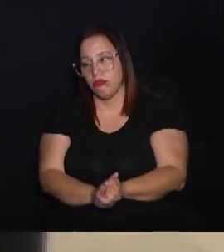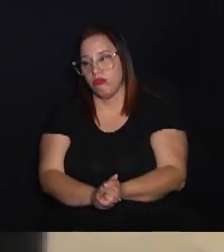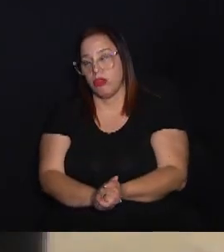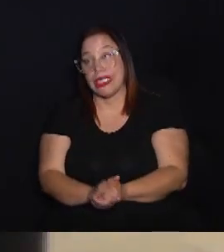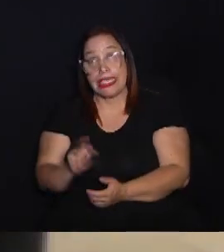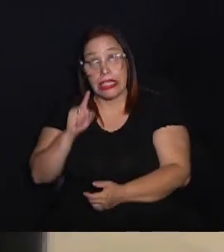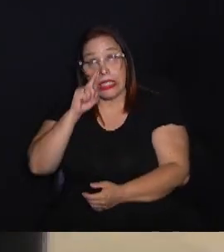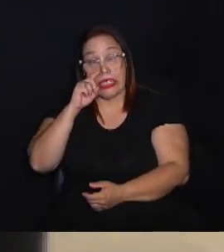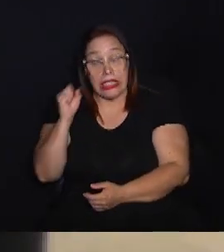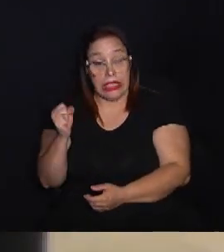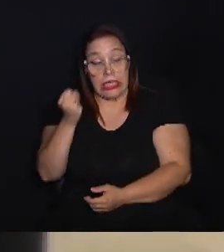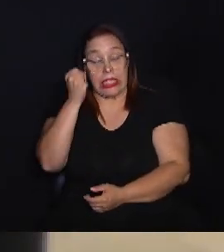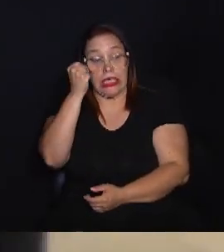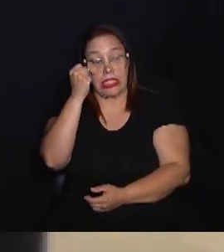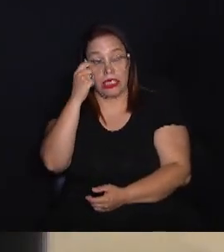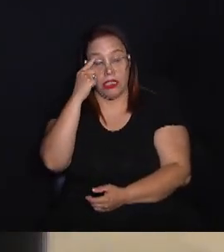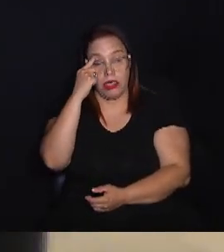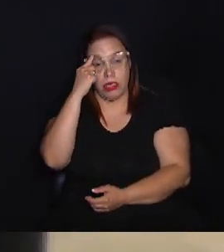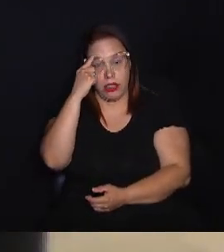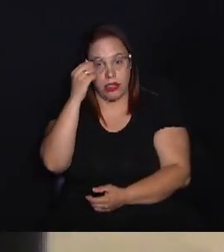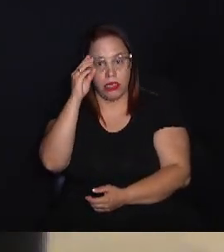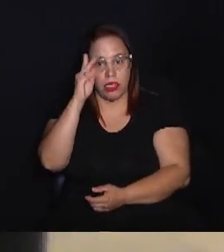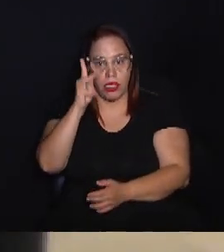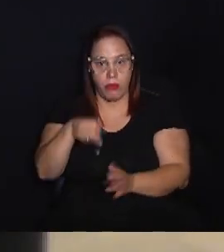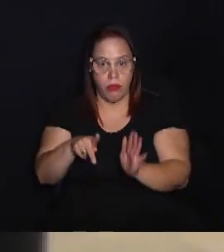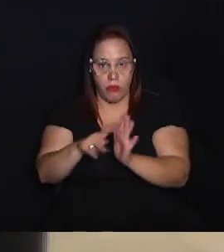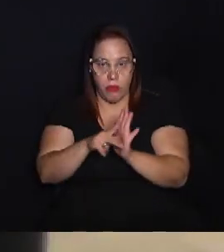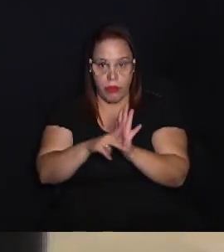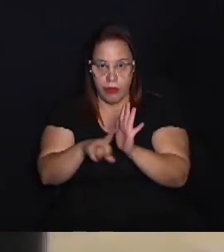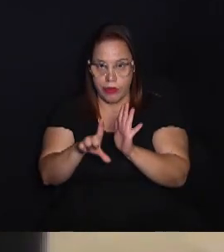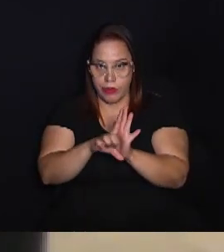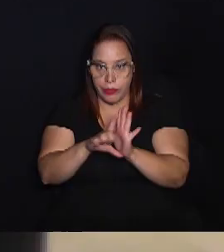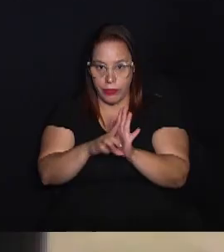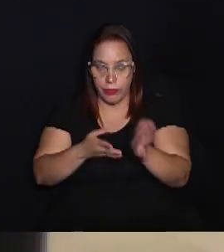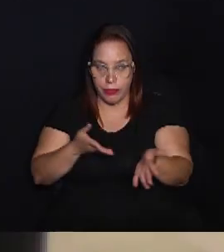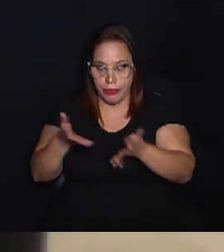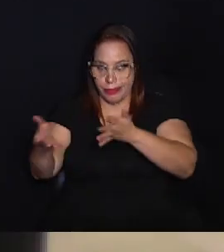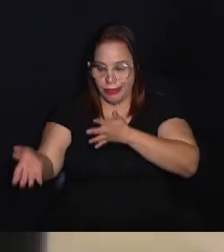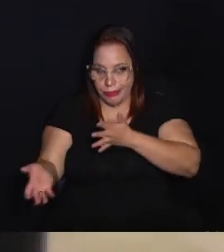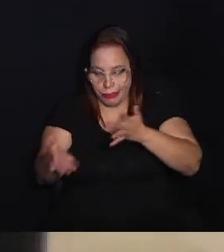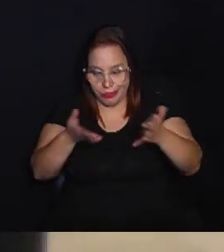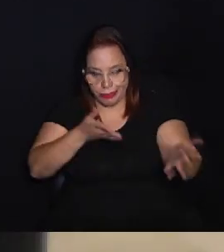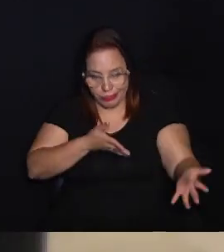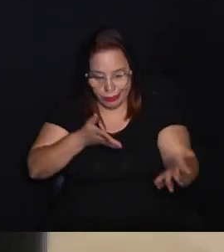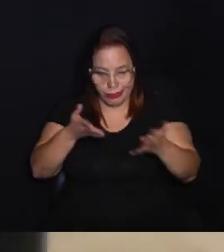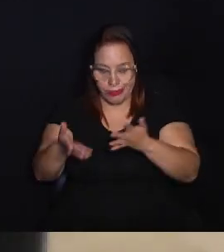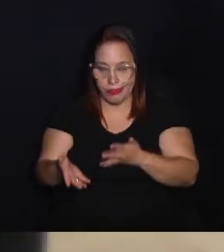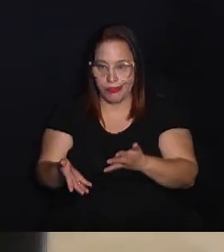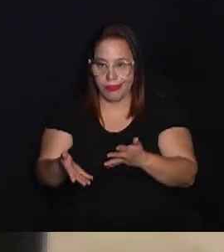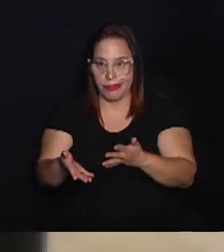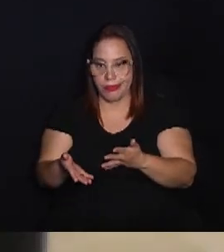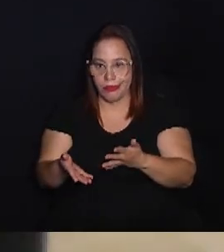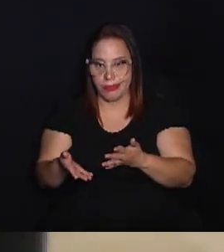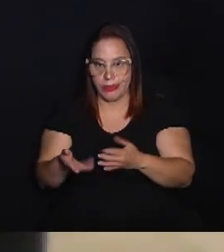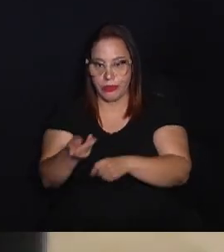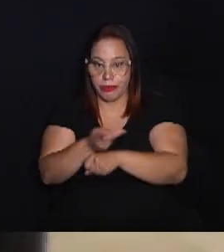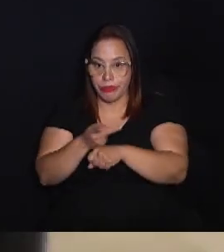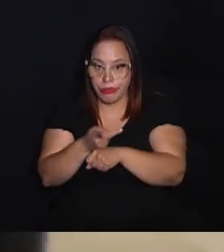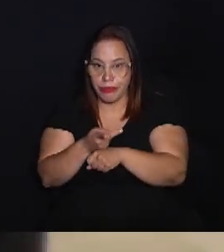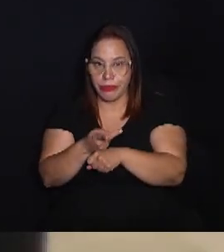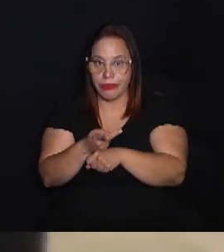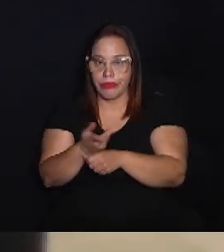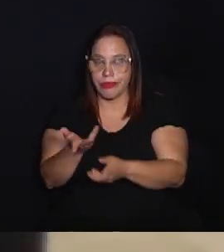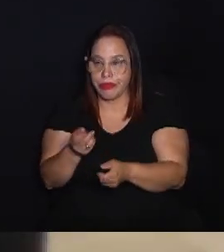E um agravante a isso é a própria lei da oferta e da demanda, né? Basicamente, a oferta e